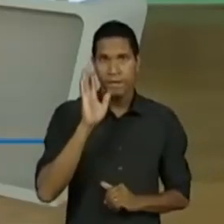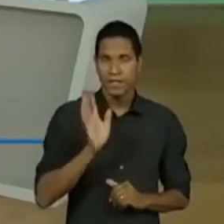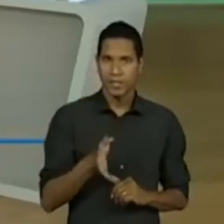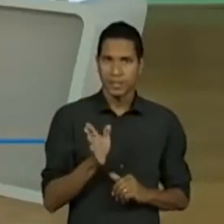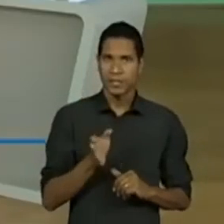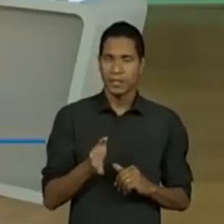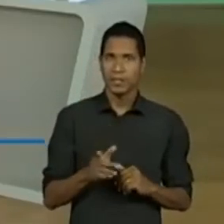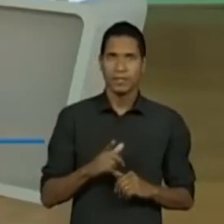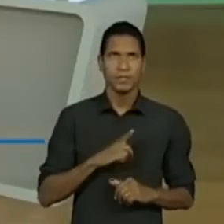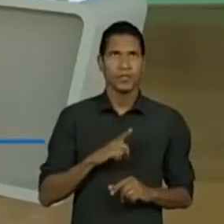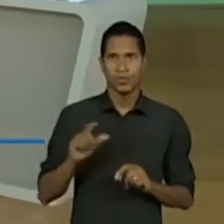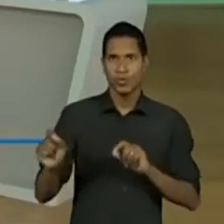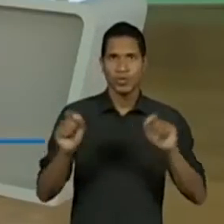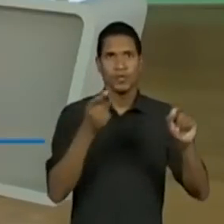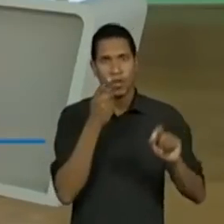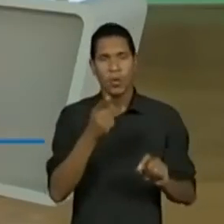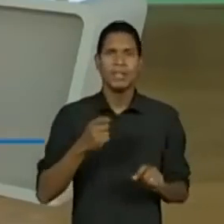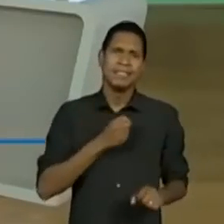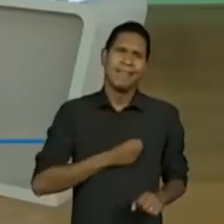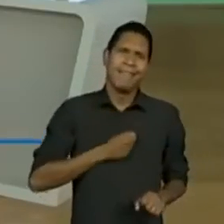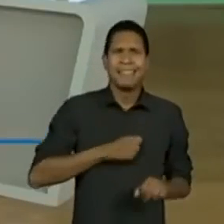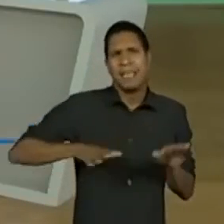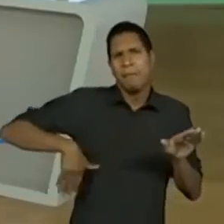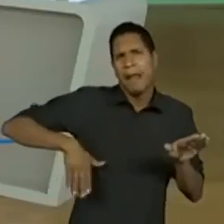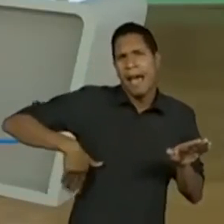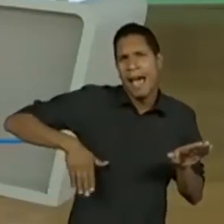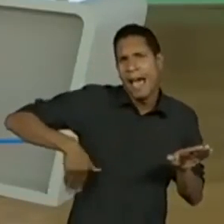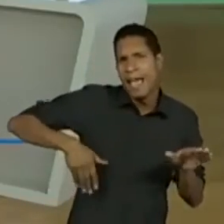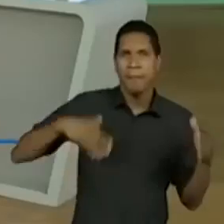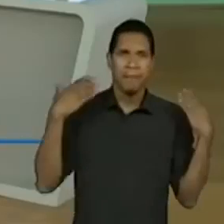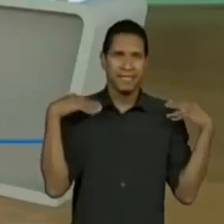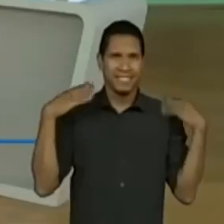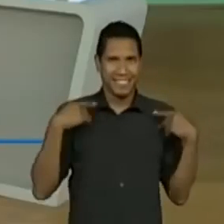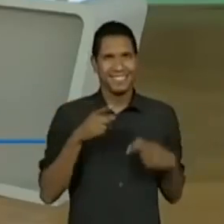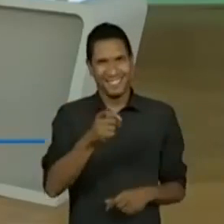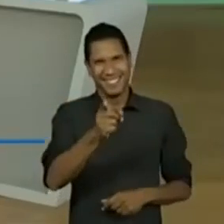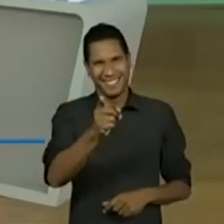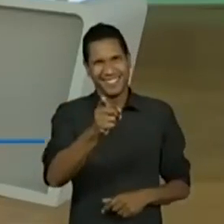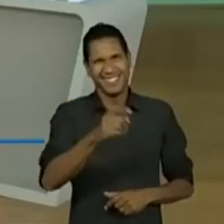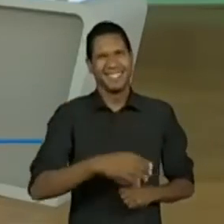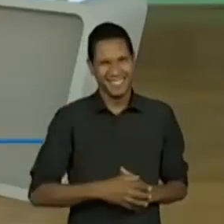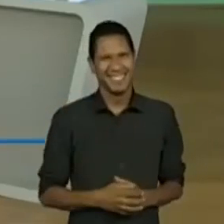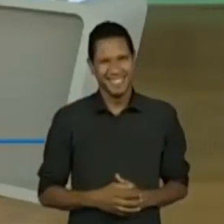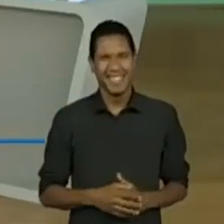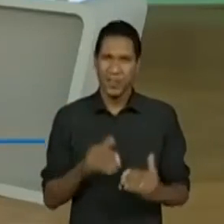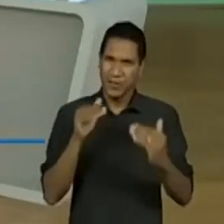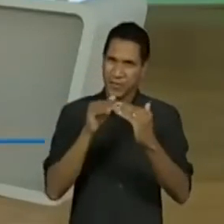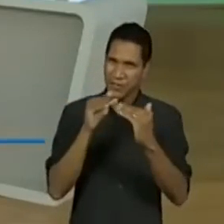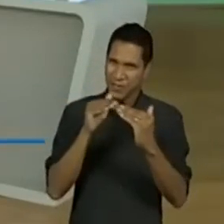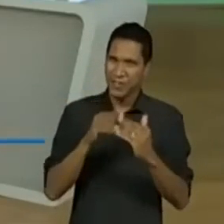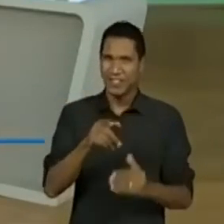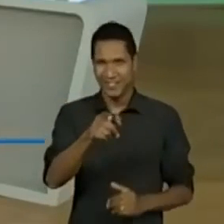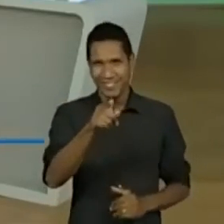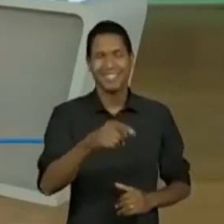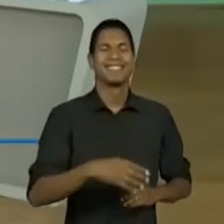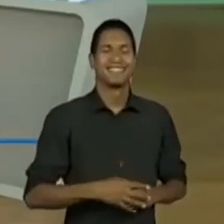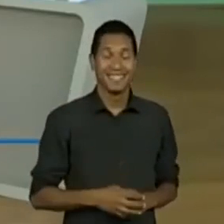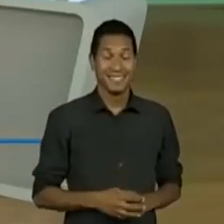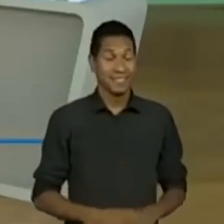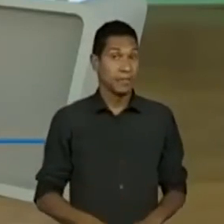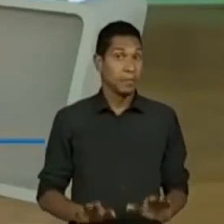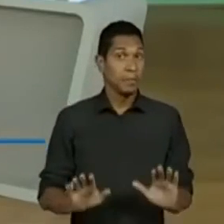vocês, vocês falavam que tava todo mundo com saudade da praia, saudade de passear. Dá saudade mesmo. Concordo com vocês que estão aí,